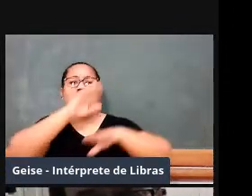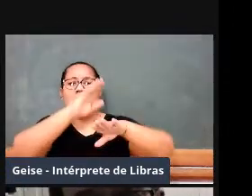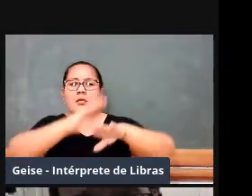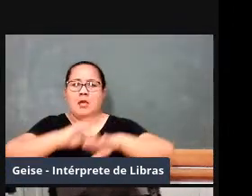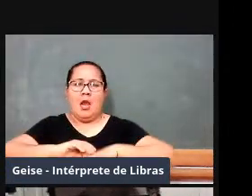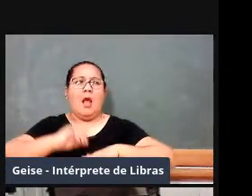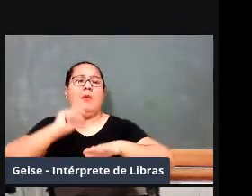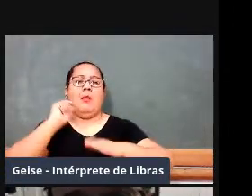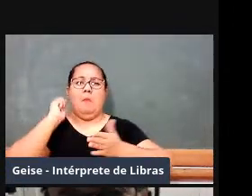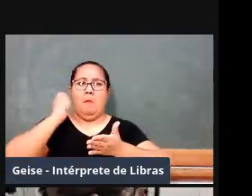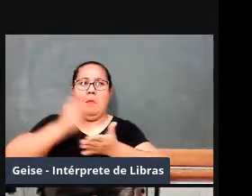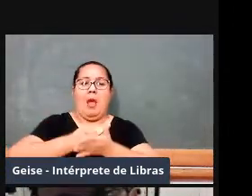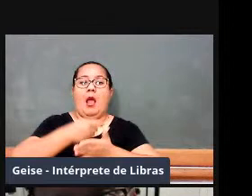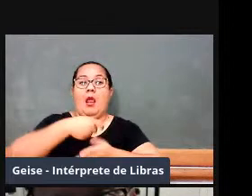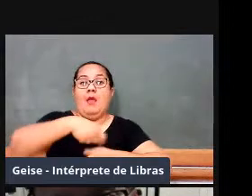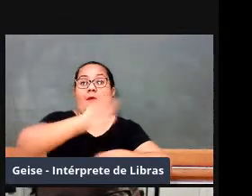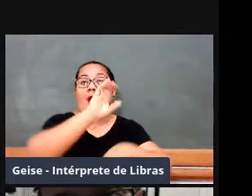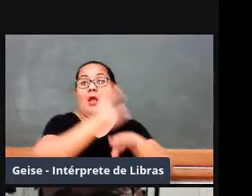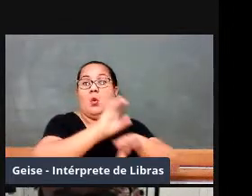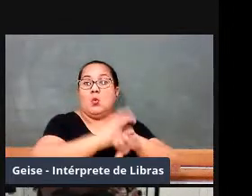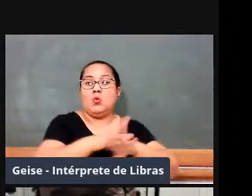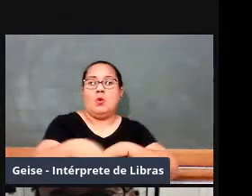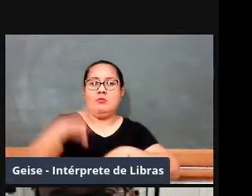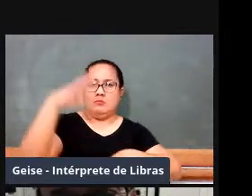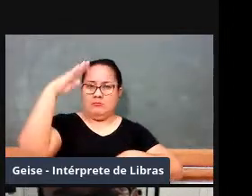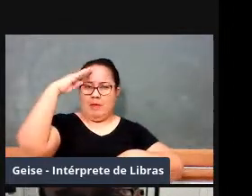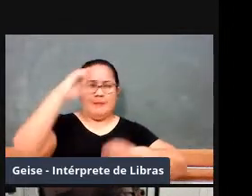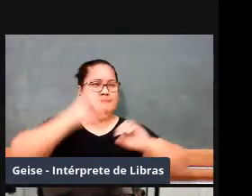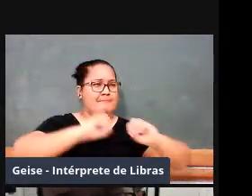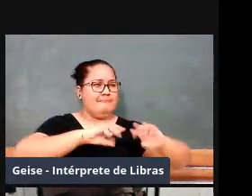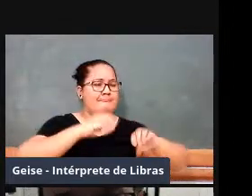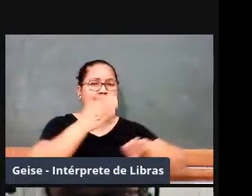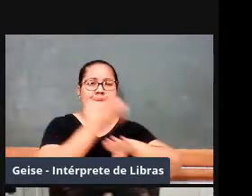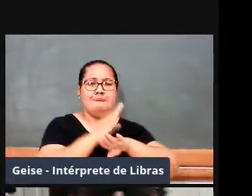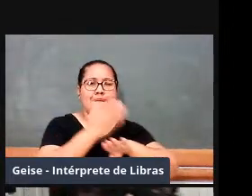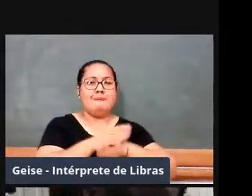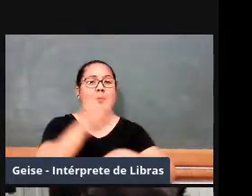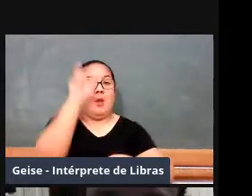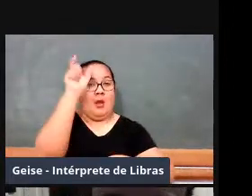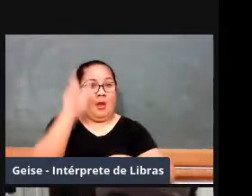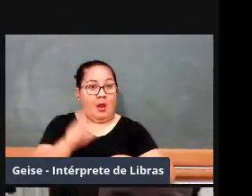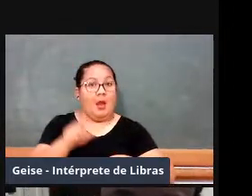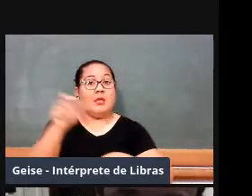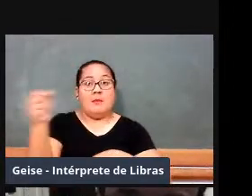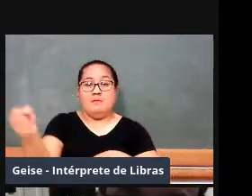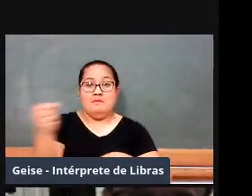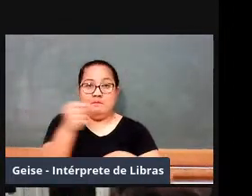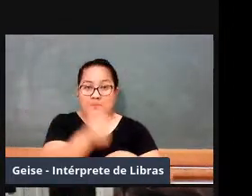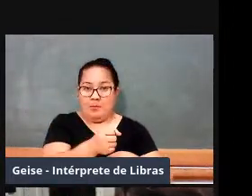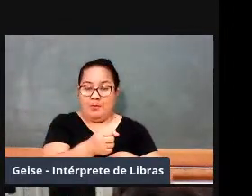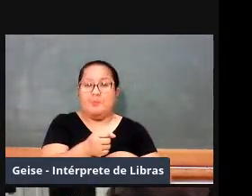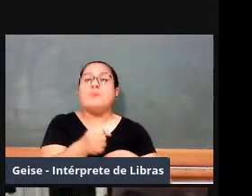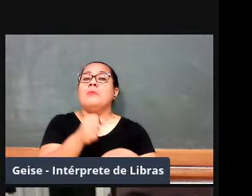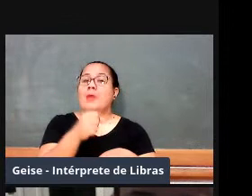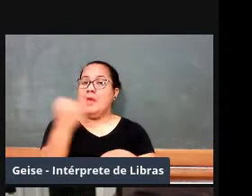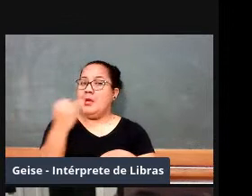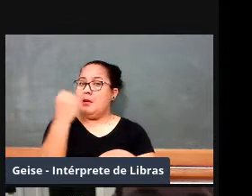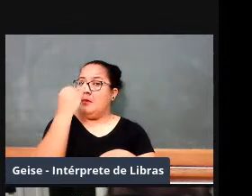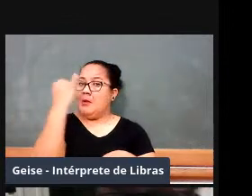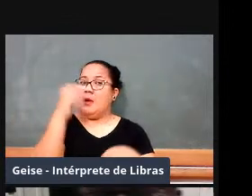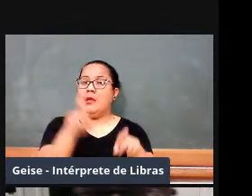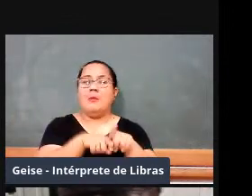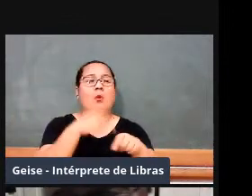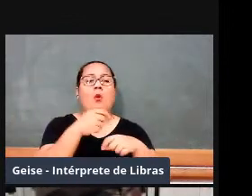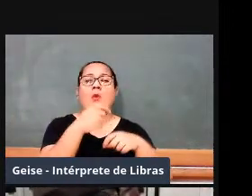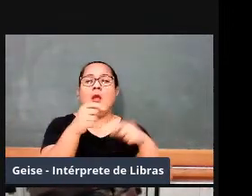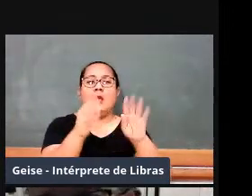e que, a partir desses cursos, se teria a possibilidade de construção, mão de obra para a construção dos